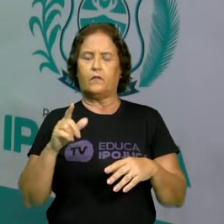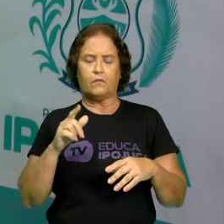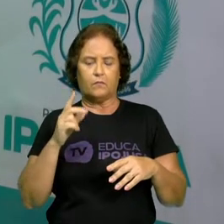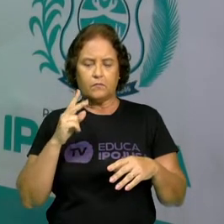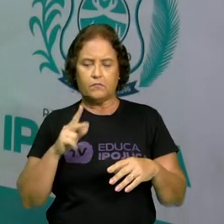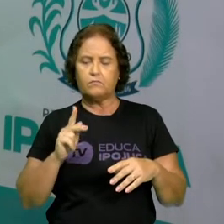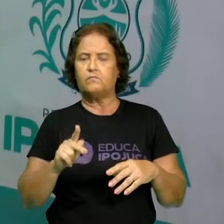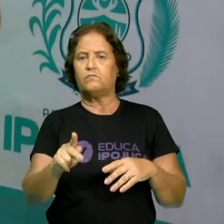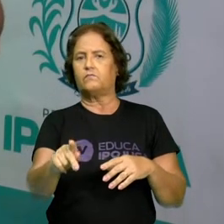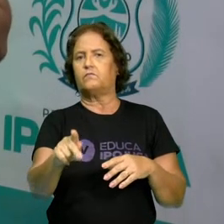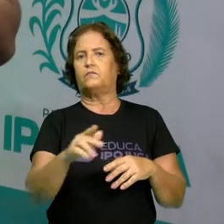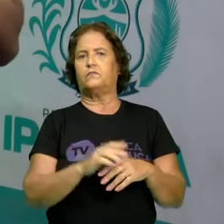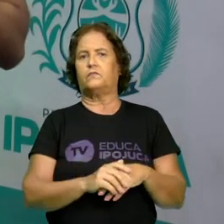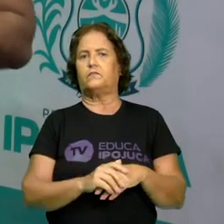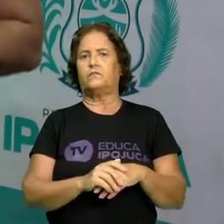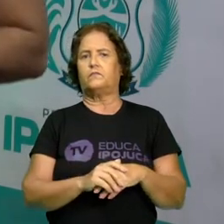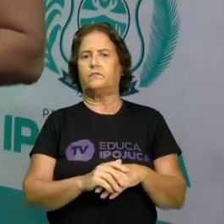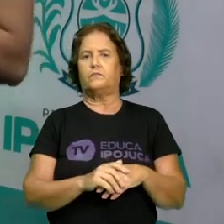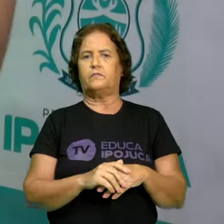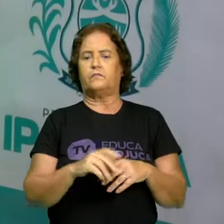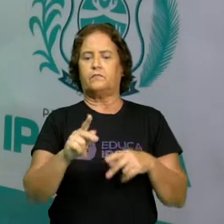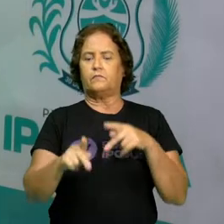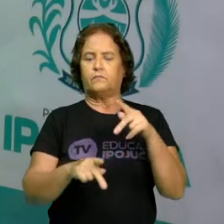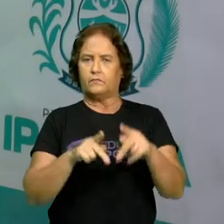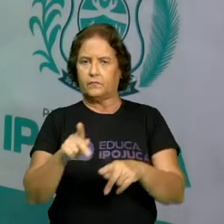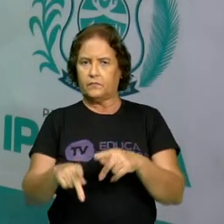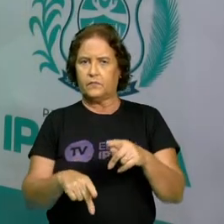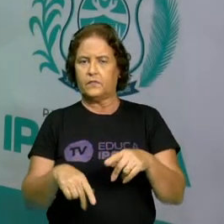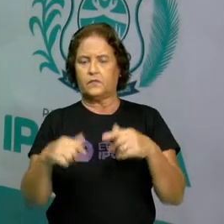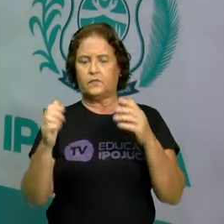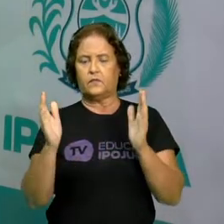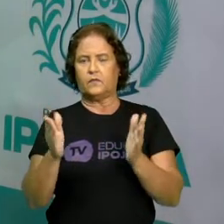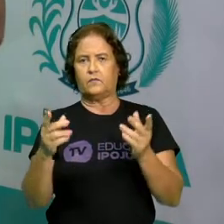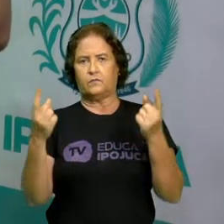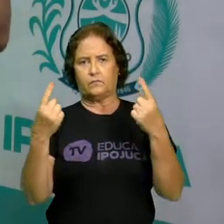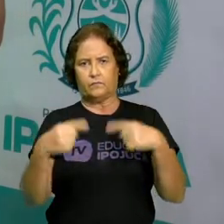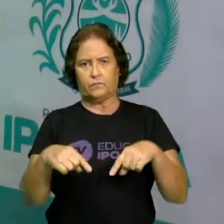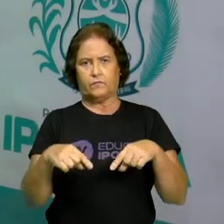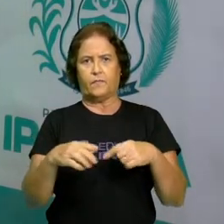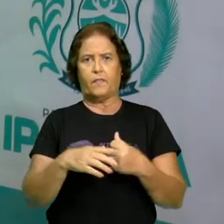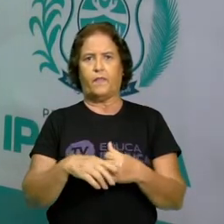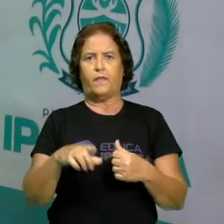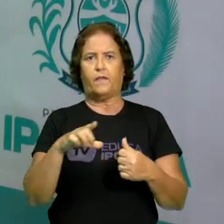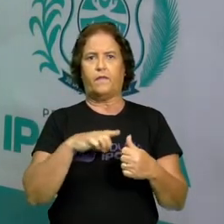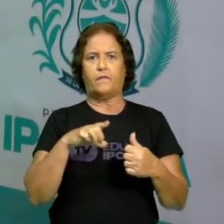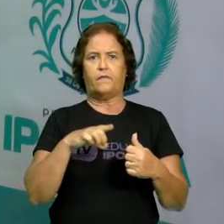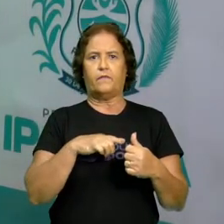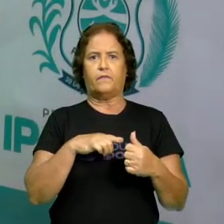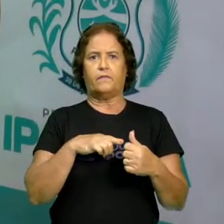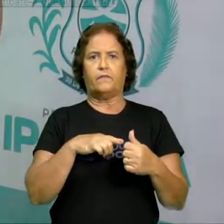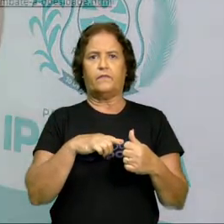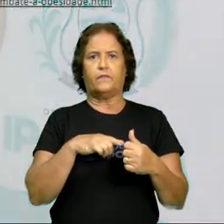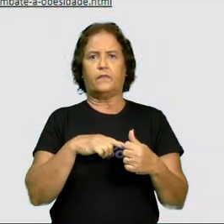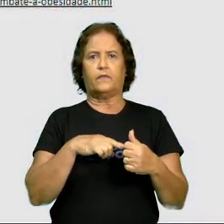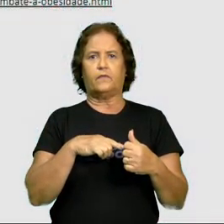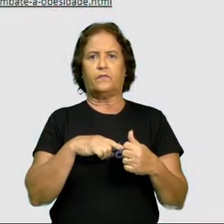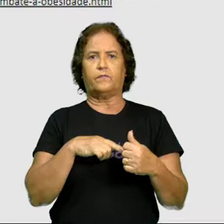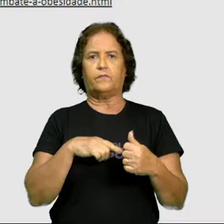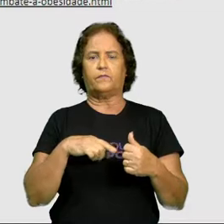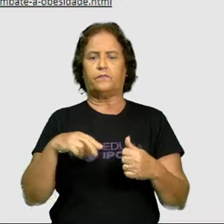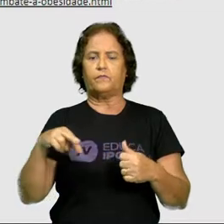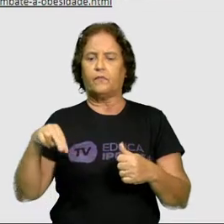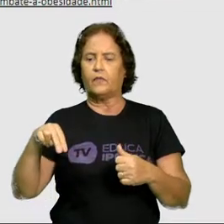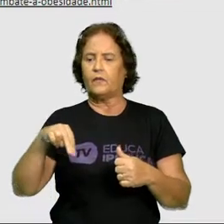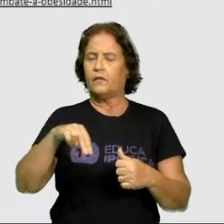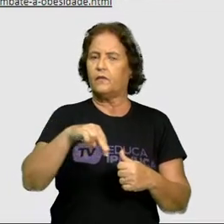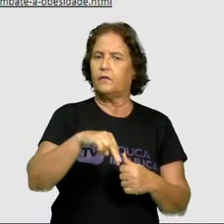população. E vamos ao nosso momento de desafio. Aqui a gente tem o quê? A caminhada no Parque